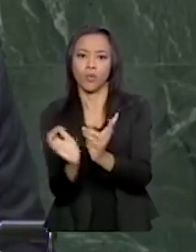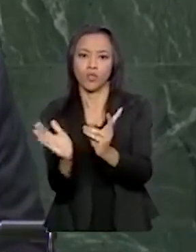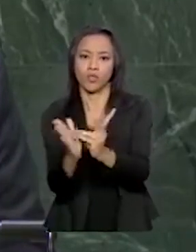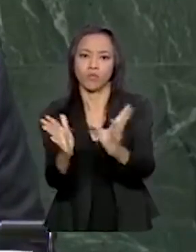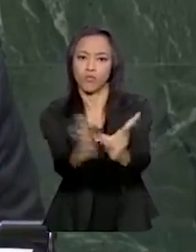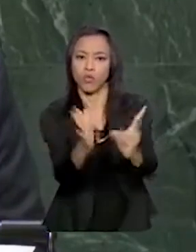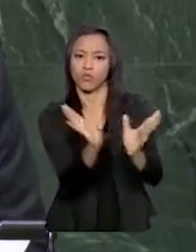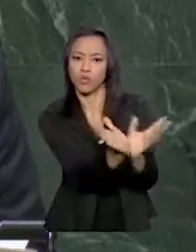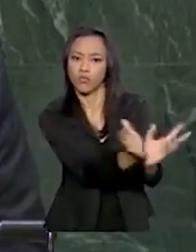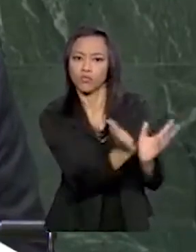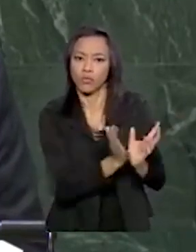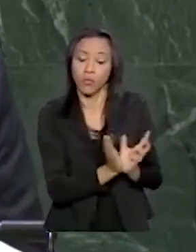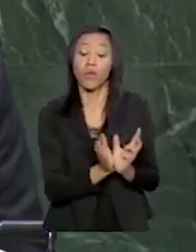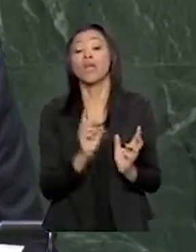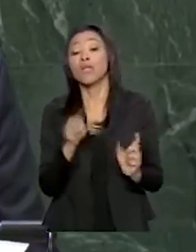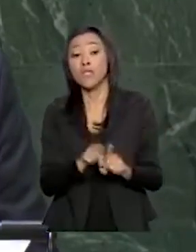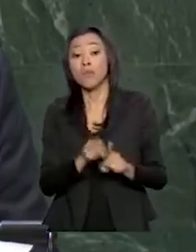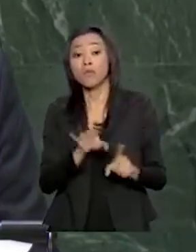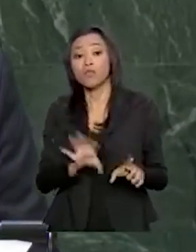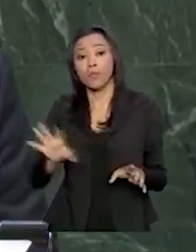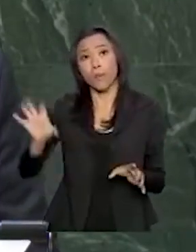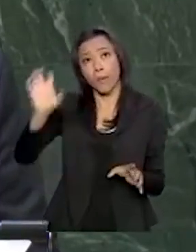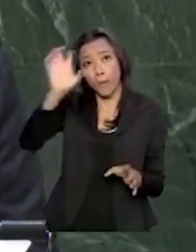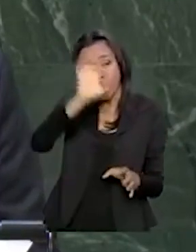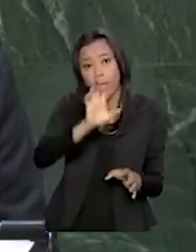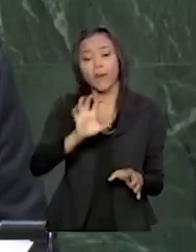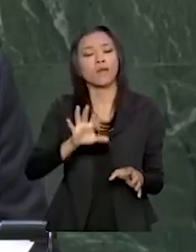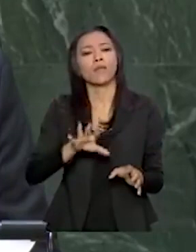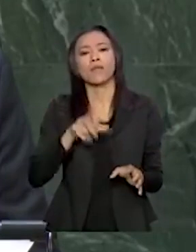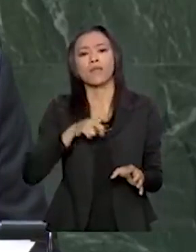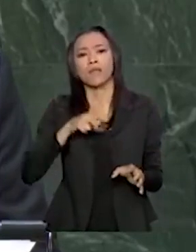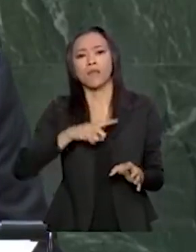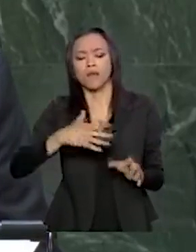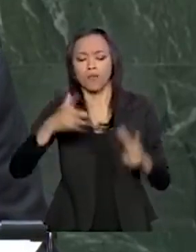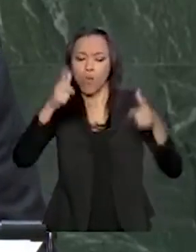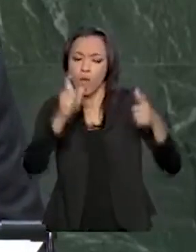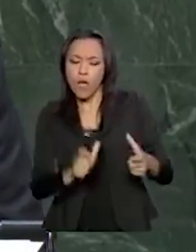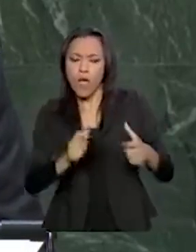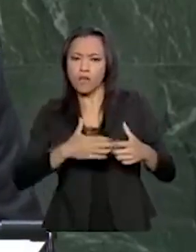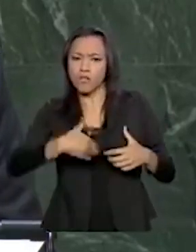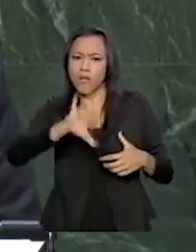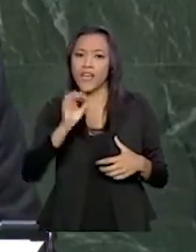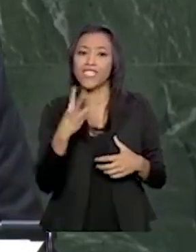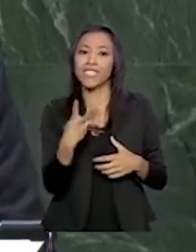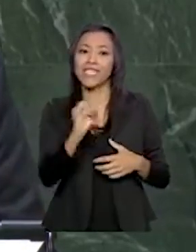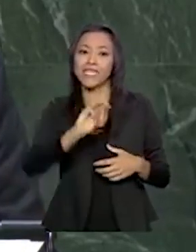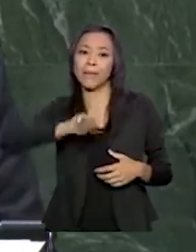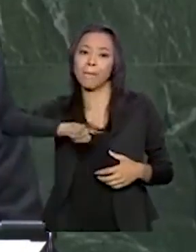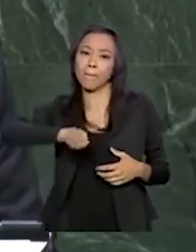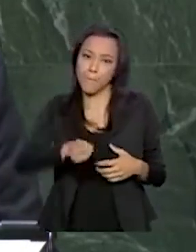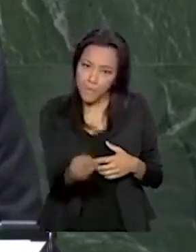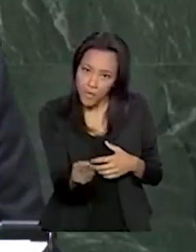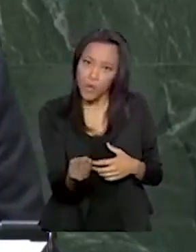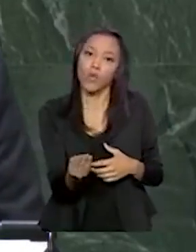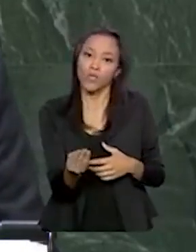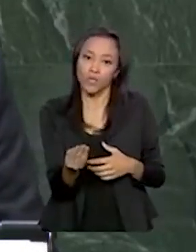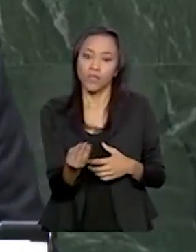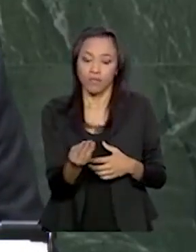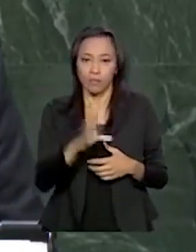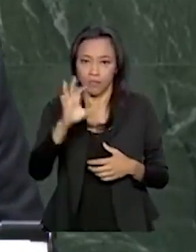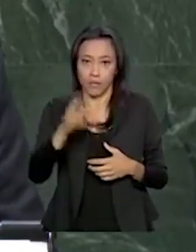todas as unidades da federação, que habitam uma área de mais de 30 milhões de hectares no território brasileiro,